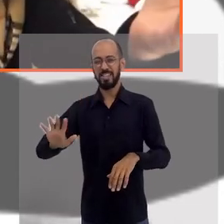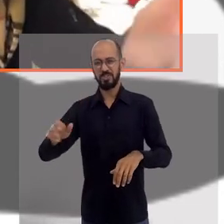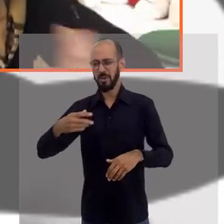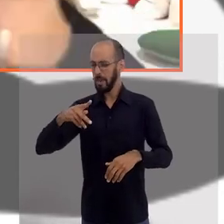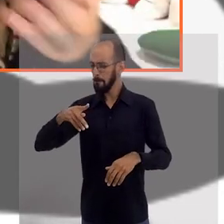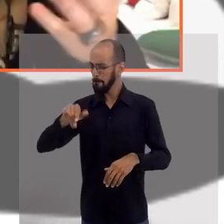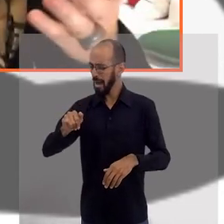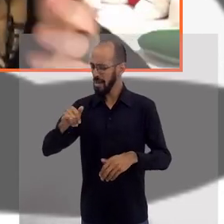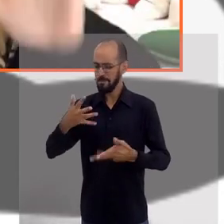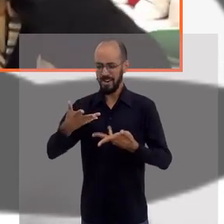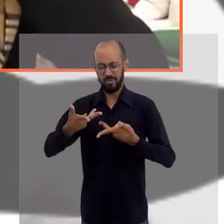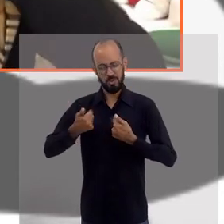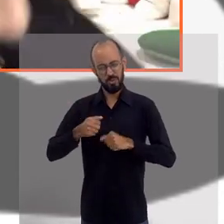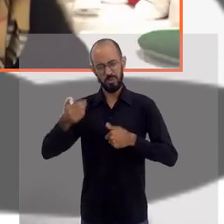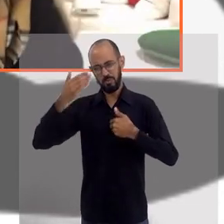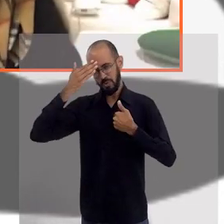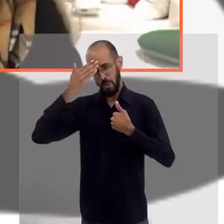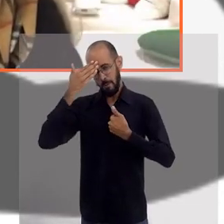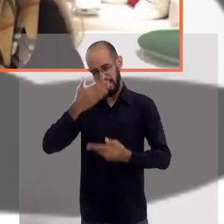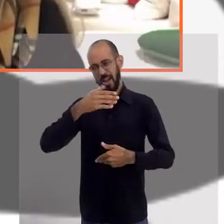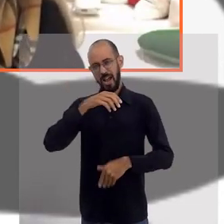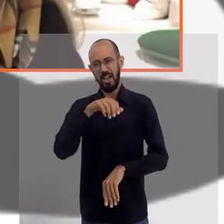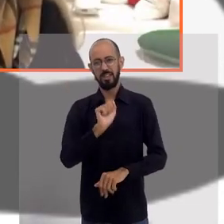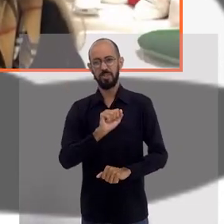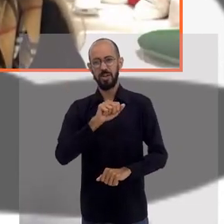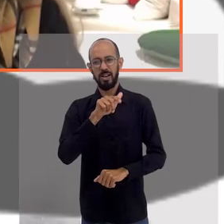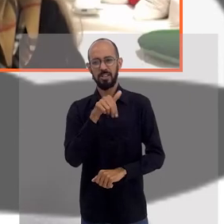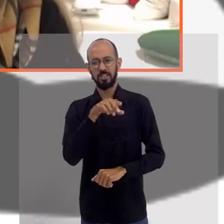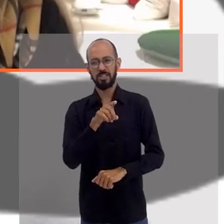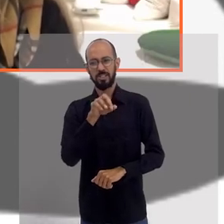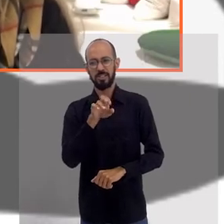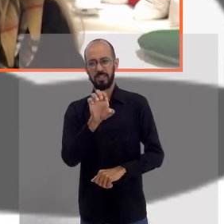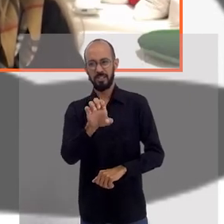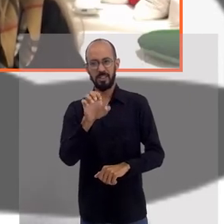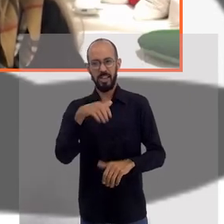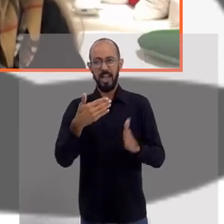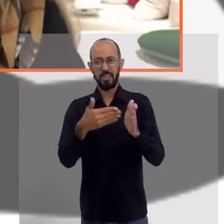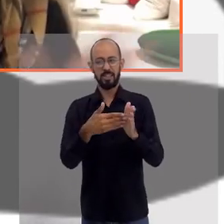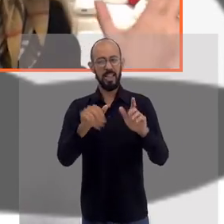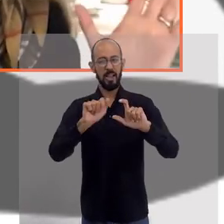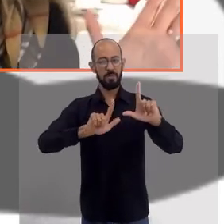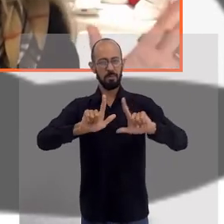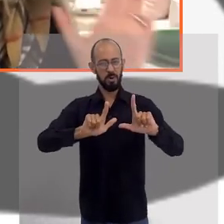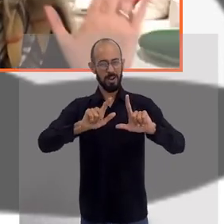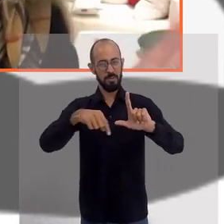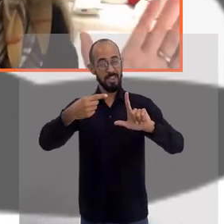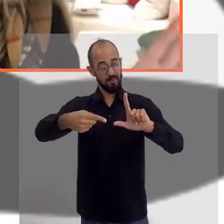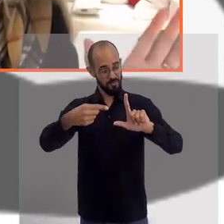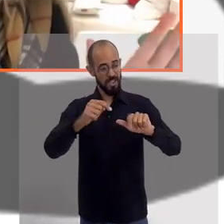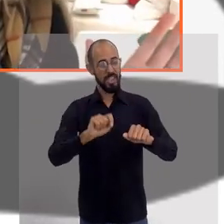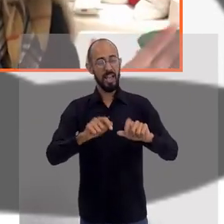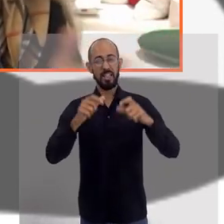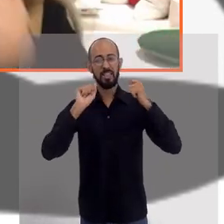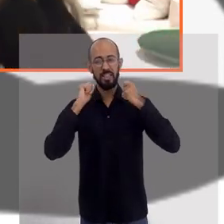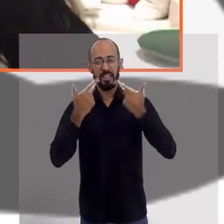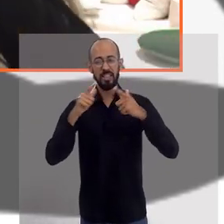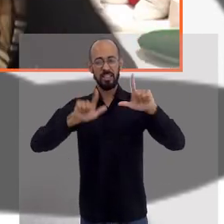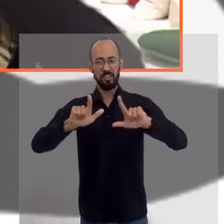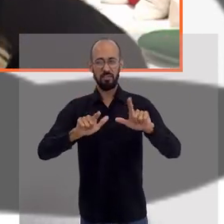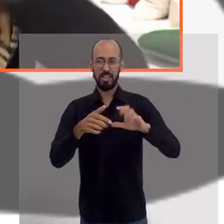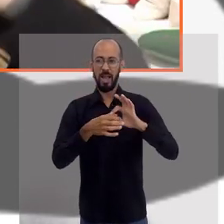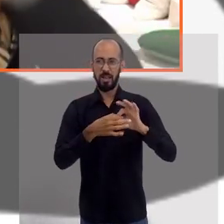pai, que pai. Fica com Deus, muito obrigada, Alexandre, até o próximo programa, viu? A TV Alérgica aberta para você.